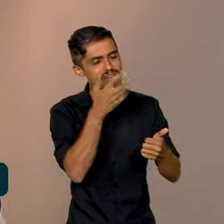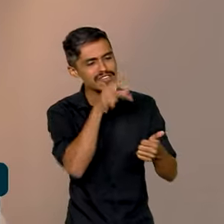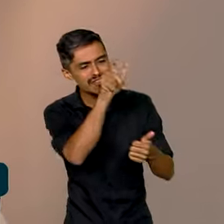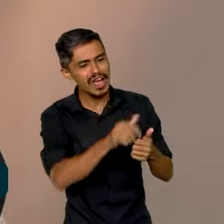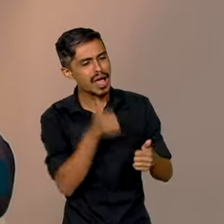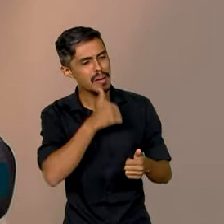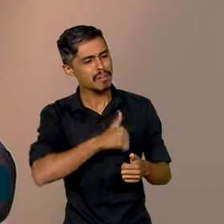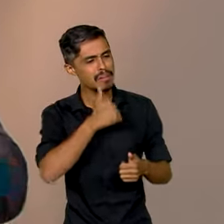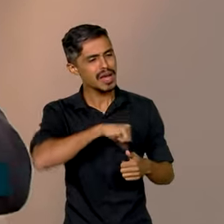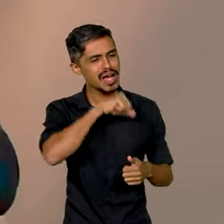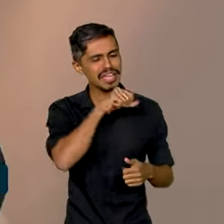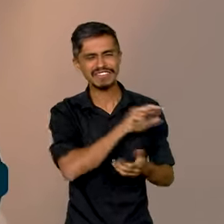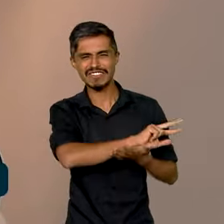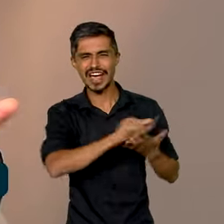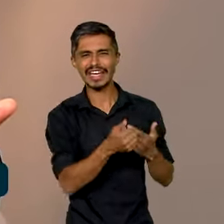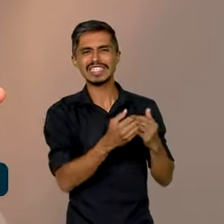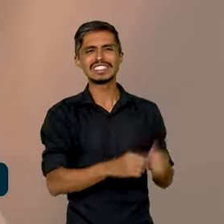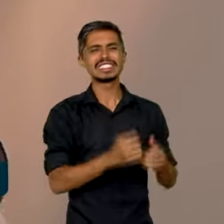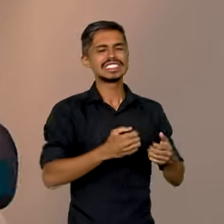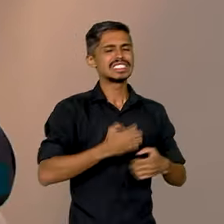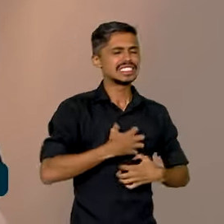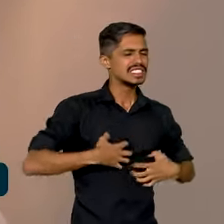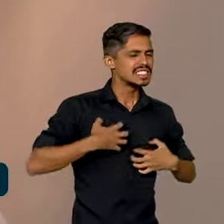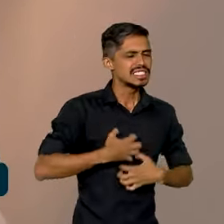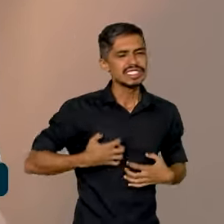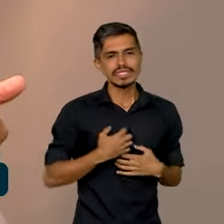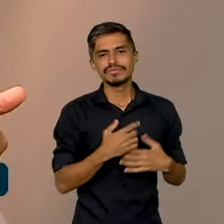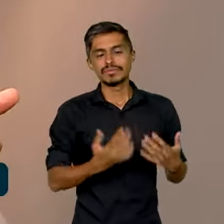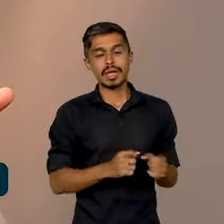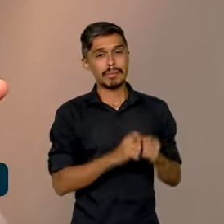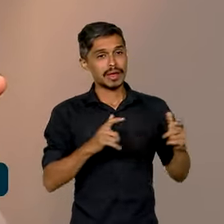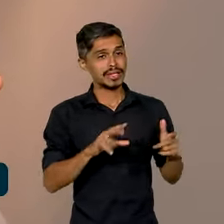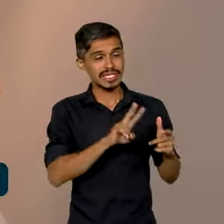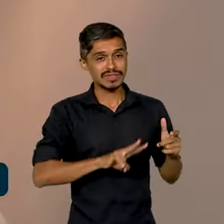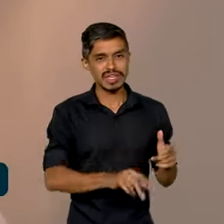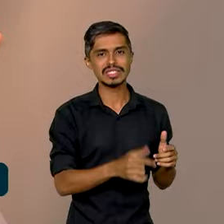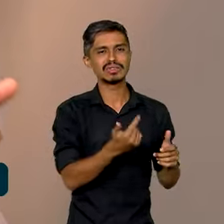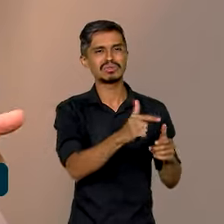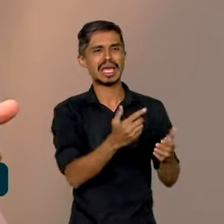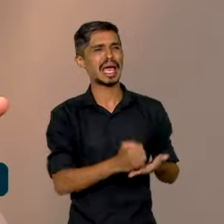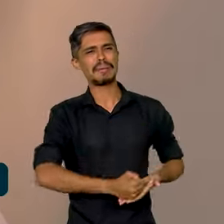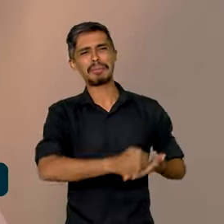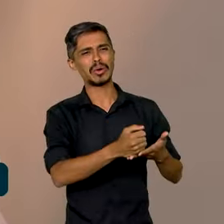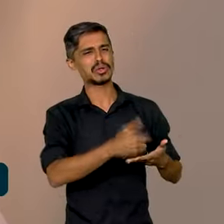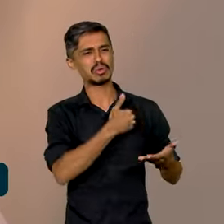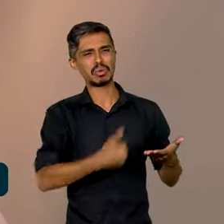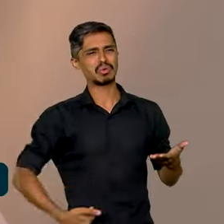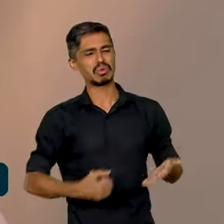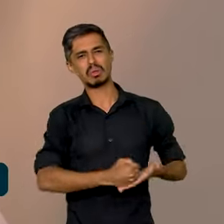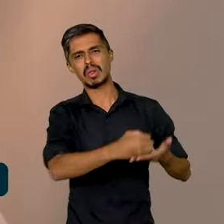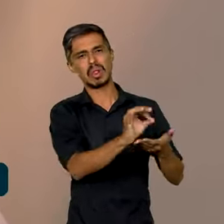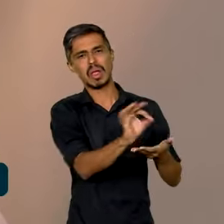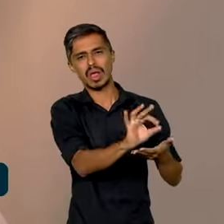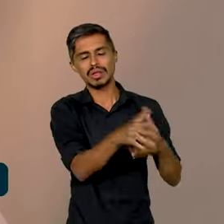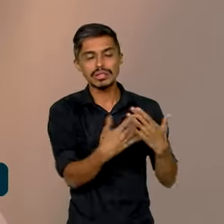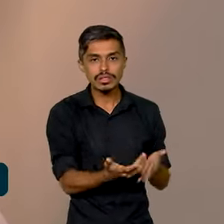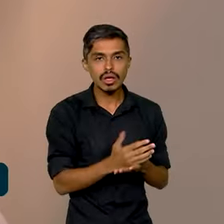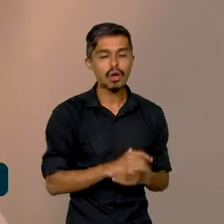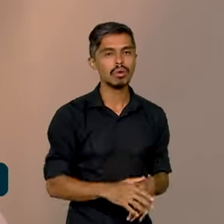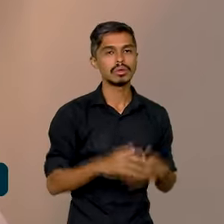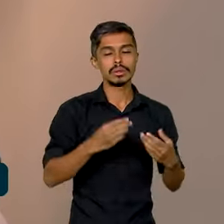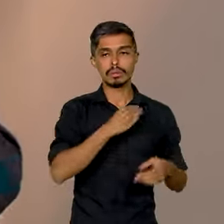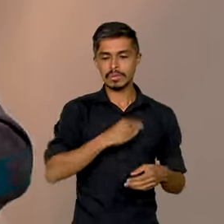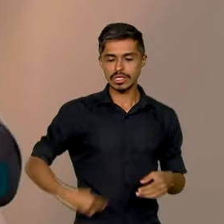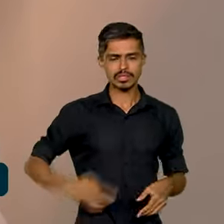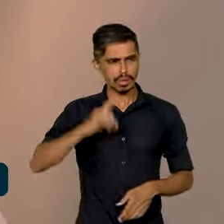mães carregam muitas vezes, na maioria esmagadora das vezes, sem qualquer tipo de apoio do poder público. Diante disso, o ministro determinou